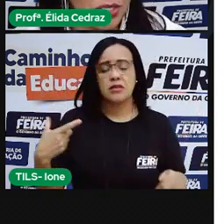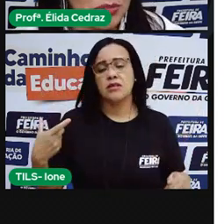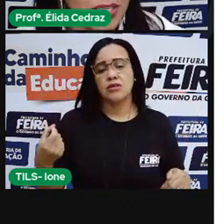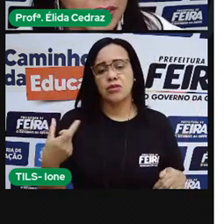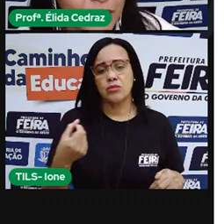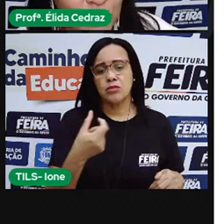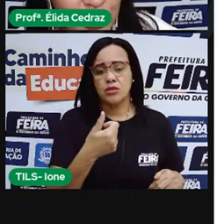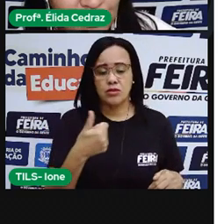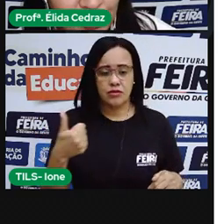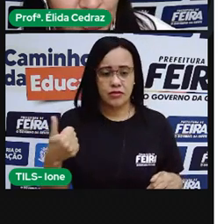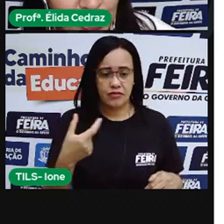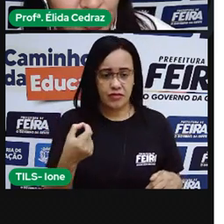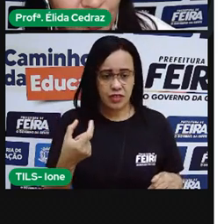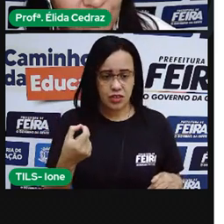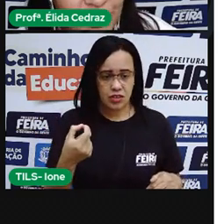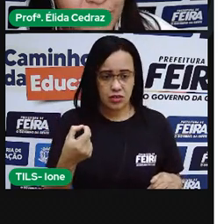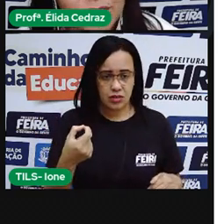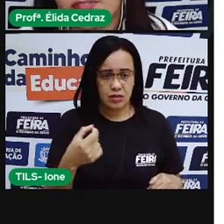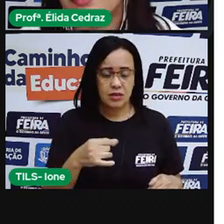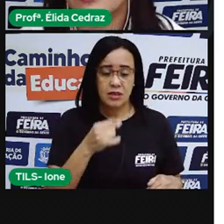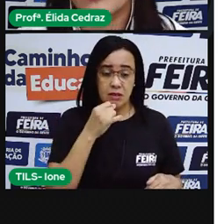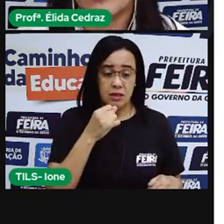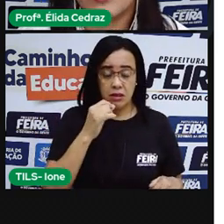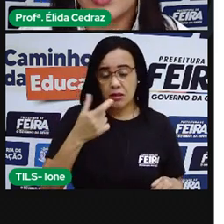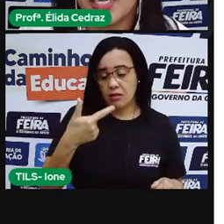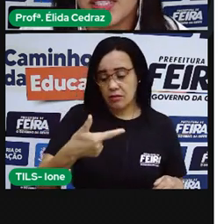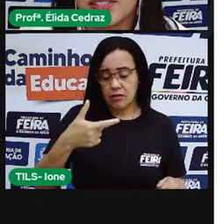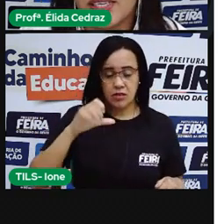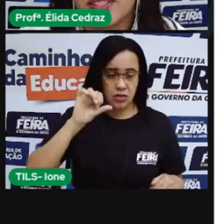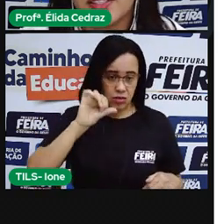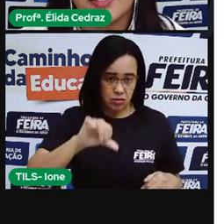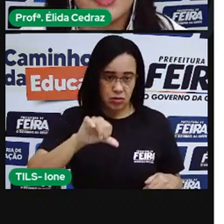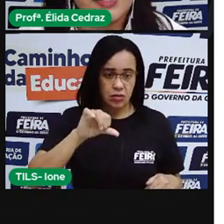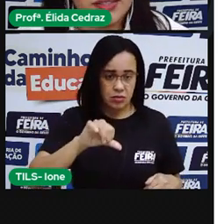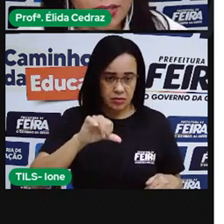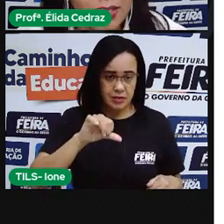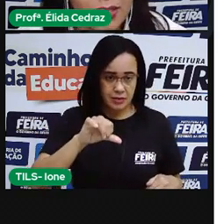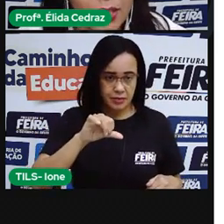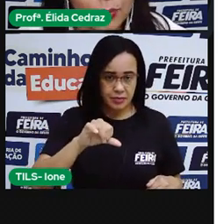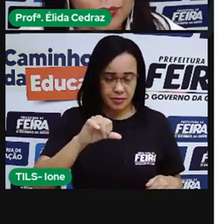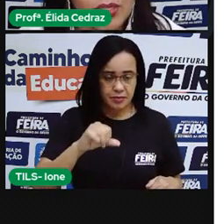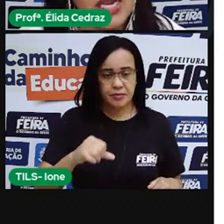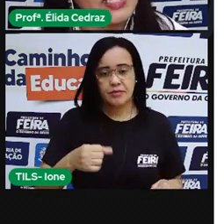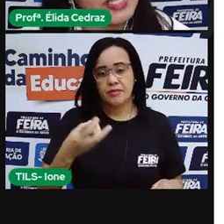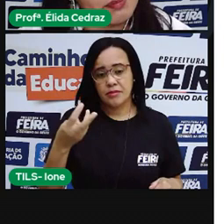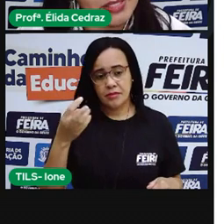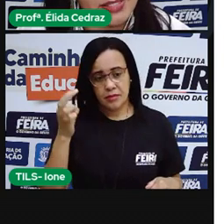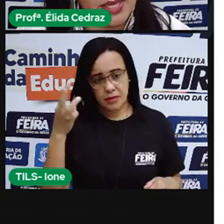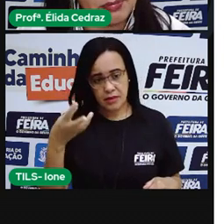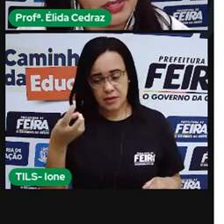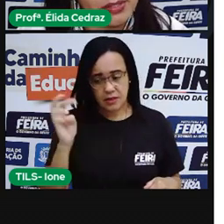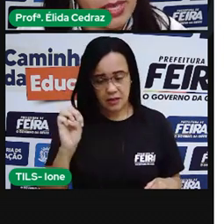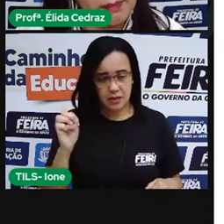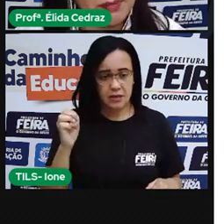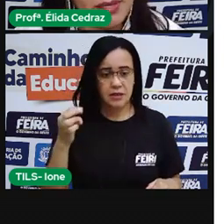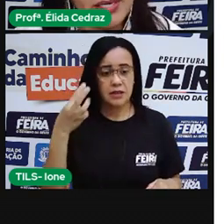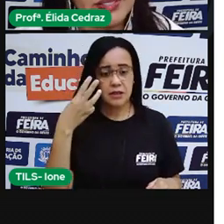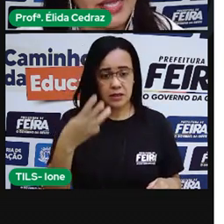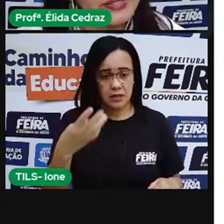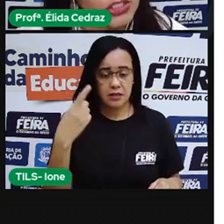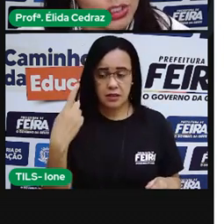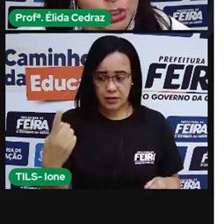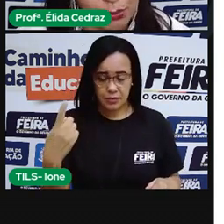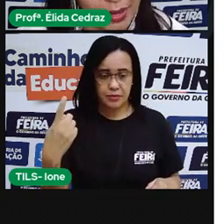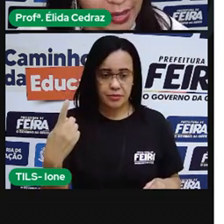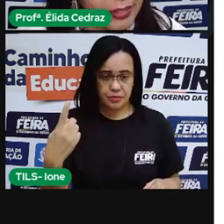Nós estamos na data do dia 29 30 31. Lembra sempre que a primeira